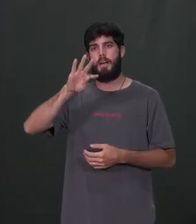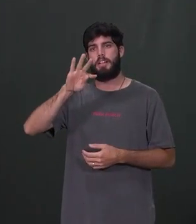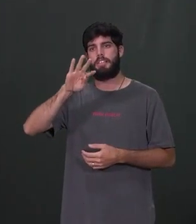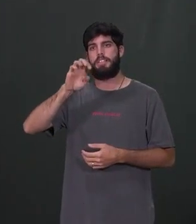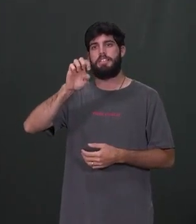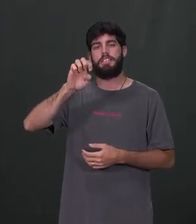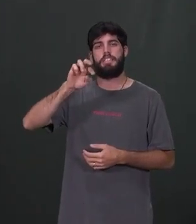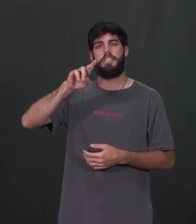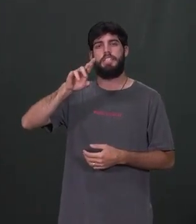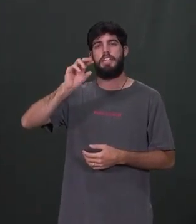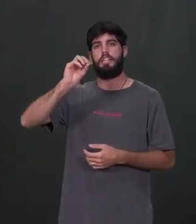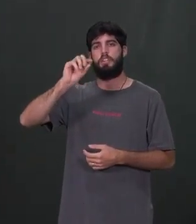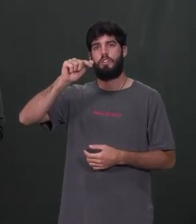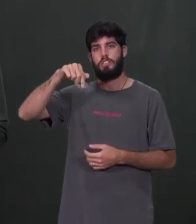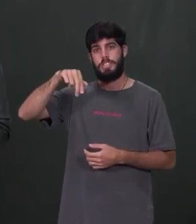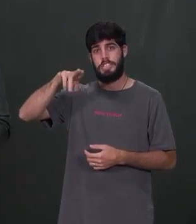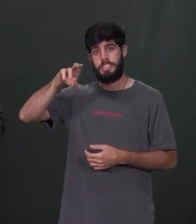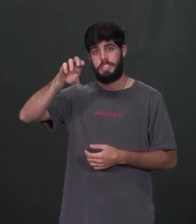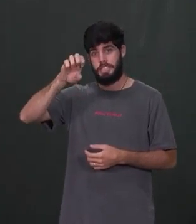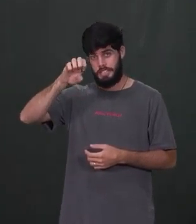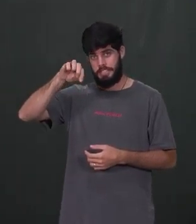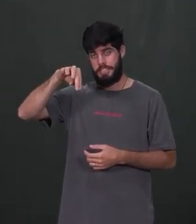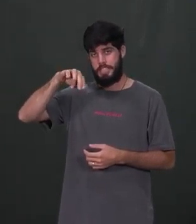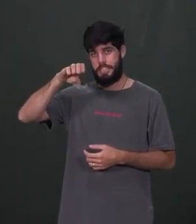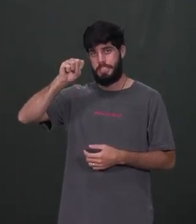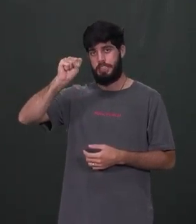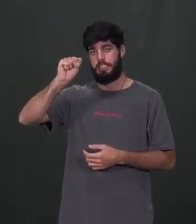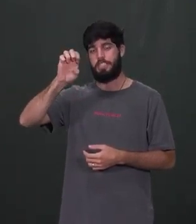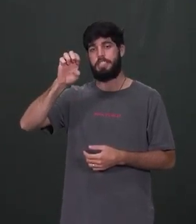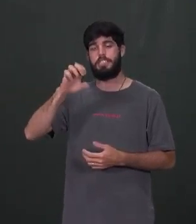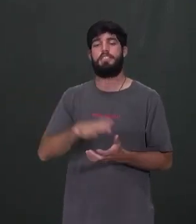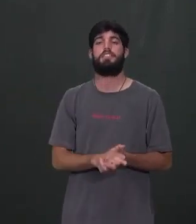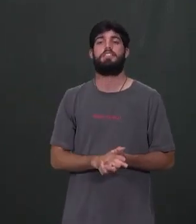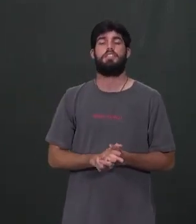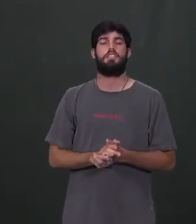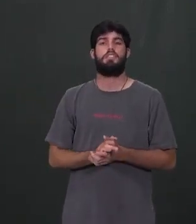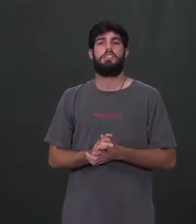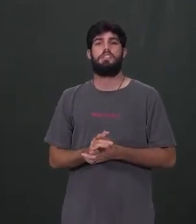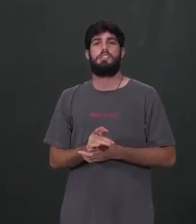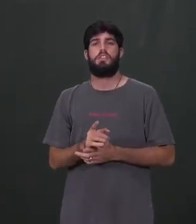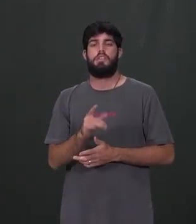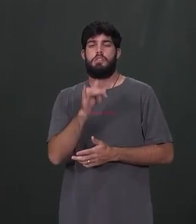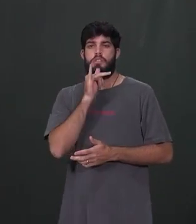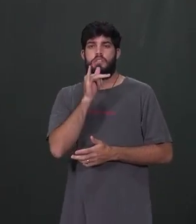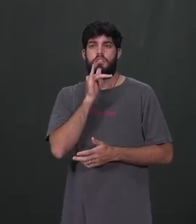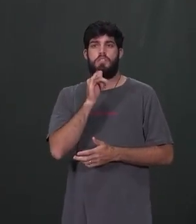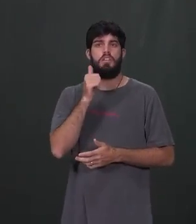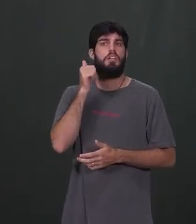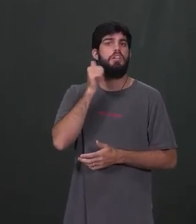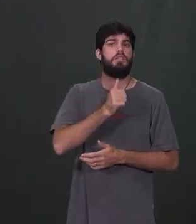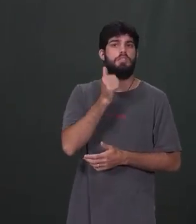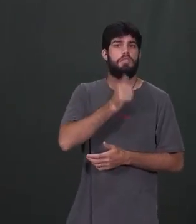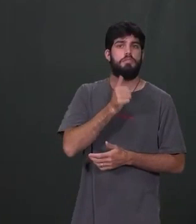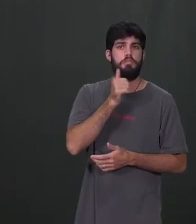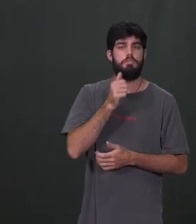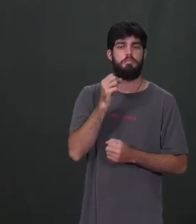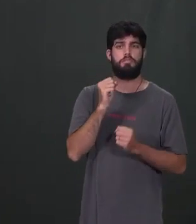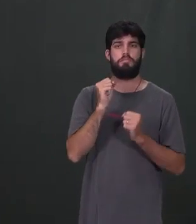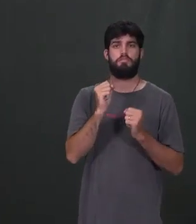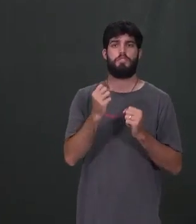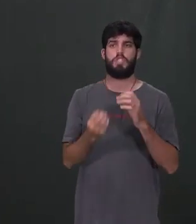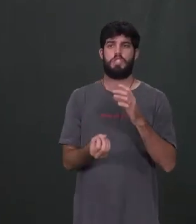muito interessante. A partenogênese é uma jogada em que a reprodução, a fêmea, ela produz um óvulo.